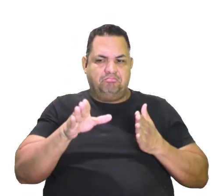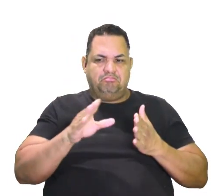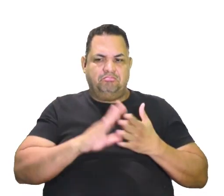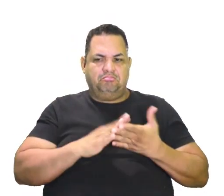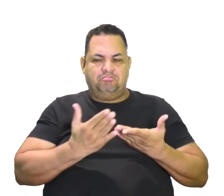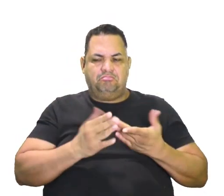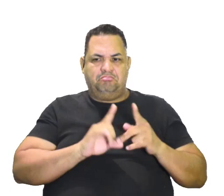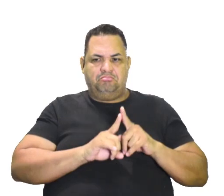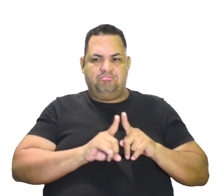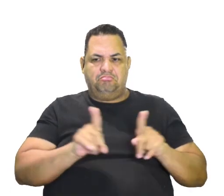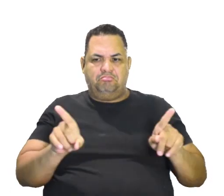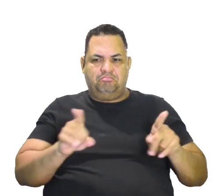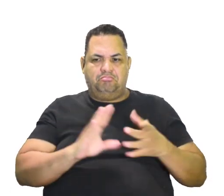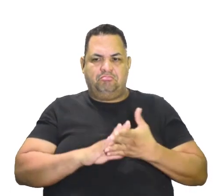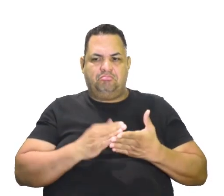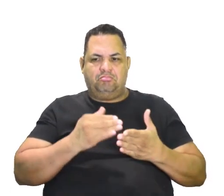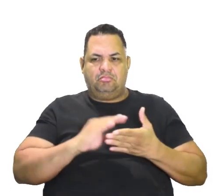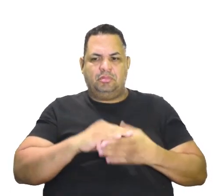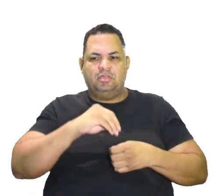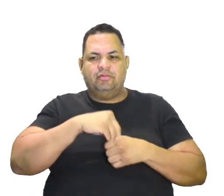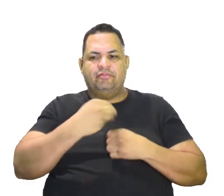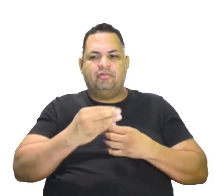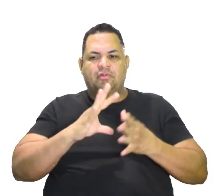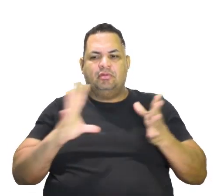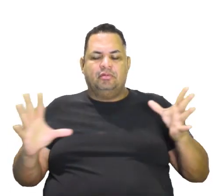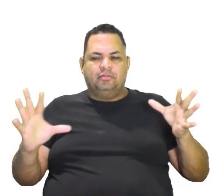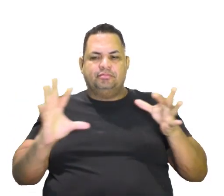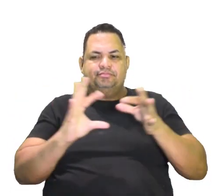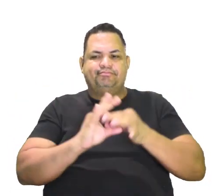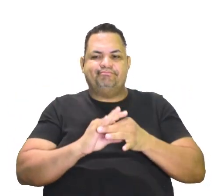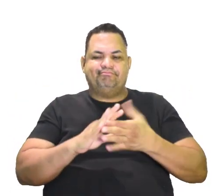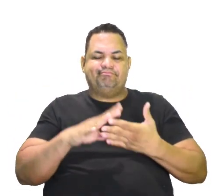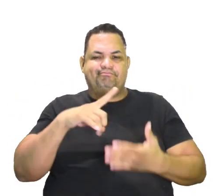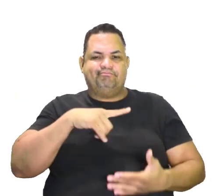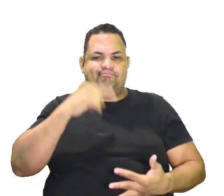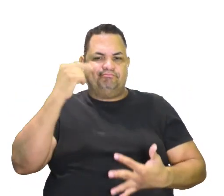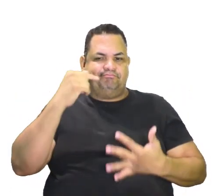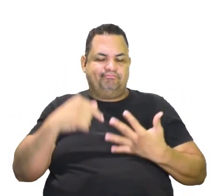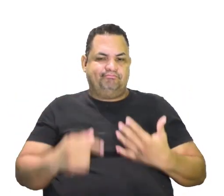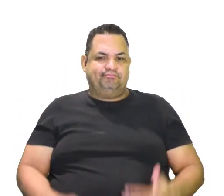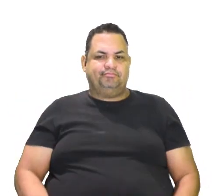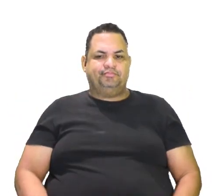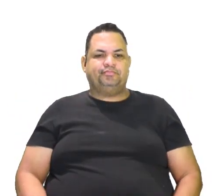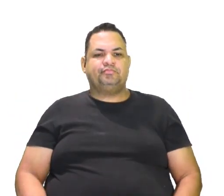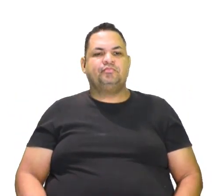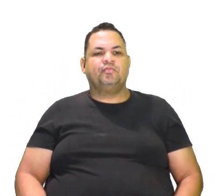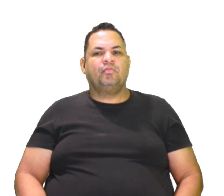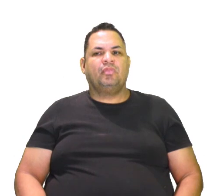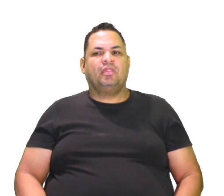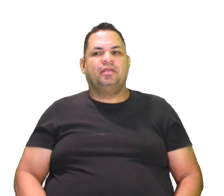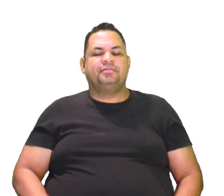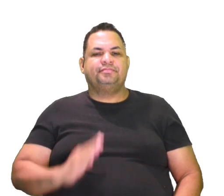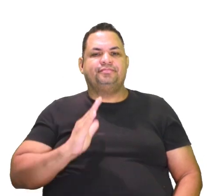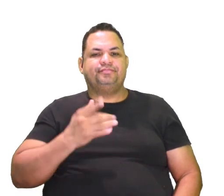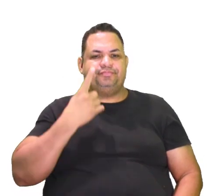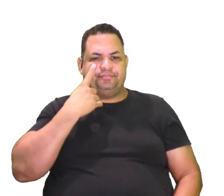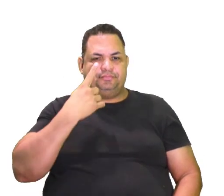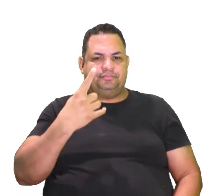condizem com o que aconteceu no fim do século XVIII, né? Então, a gente já